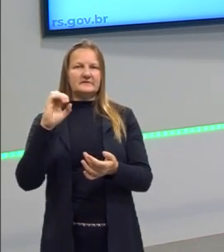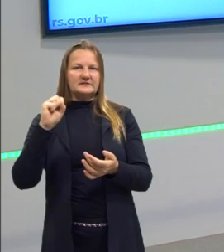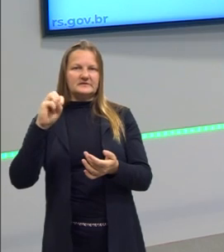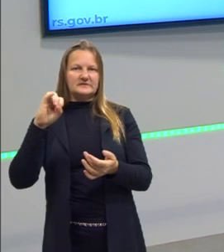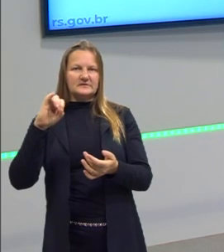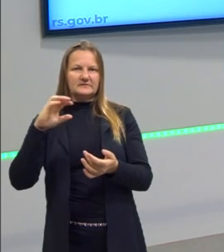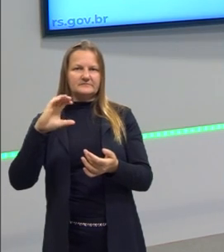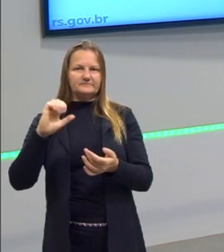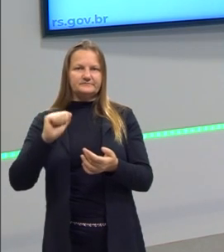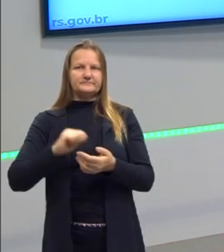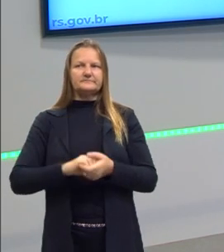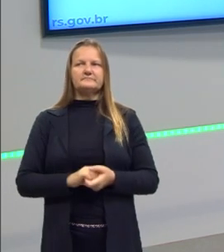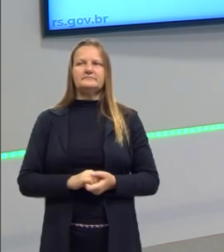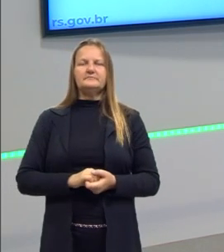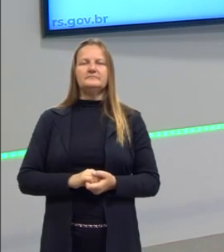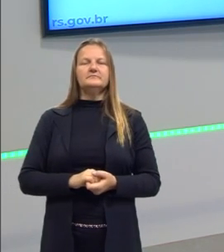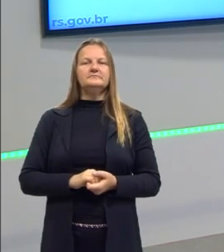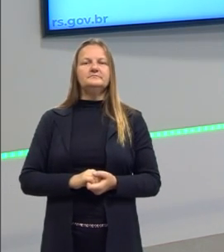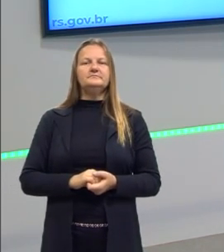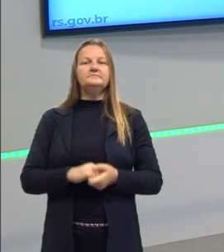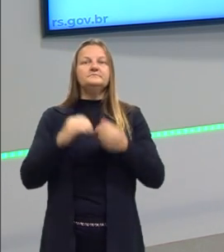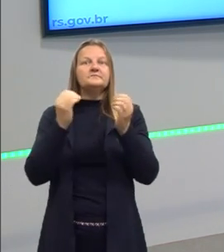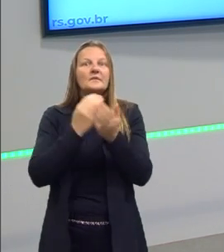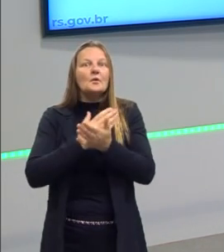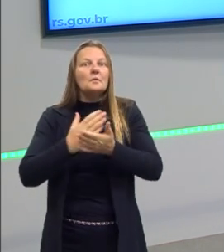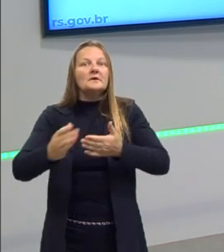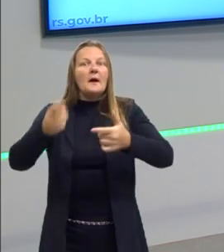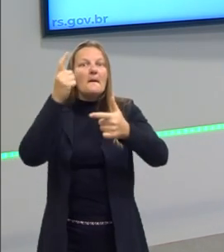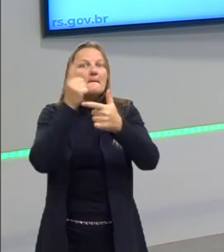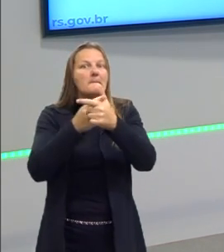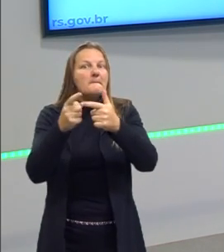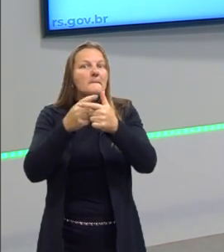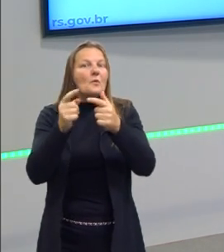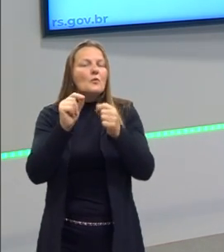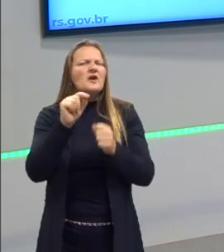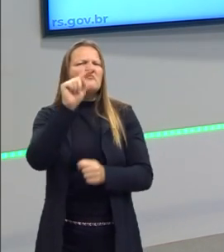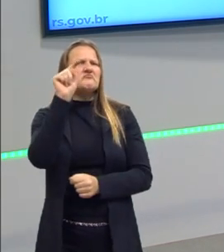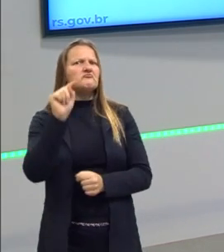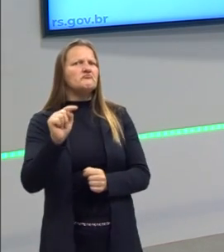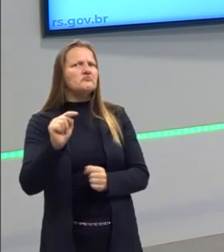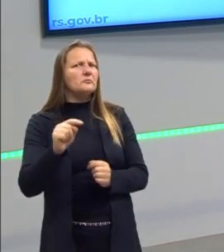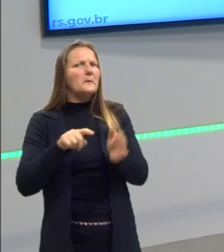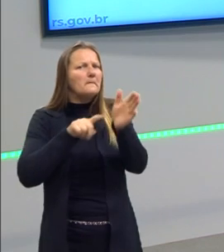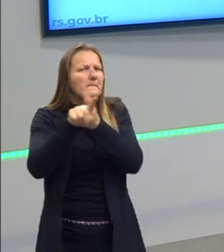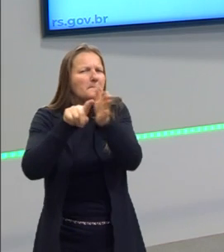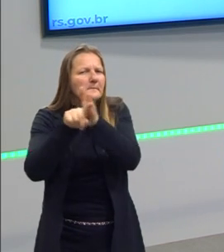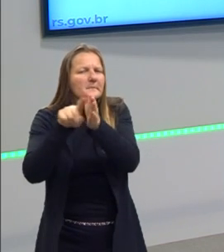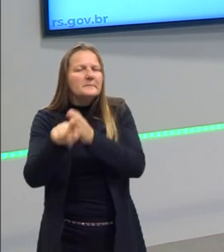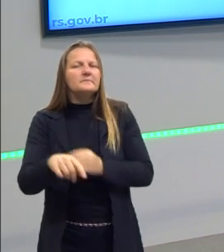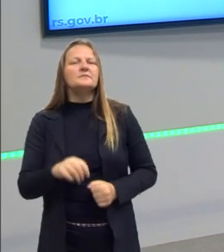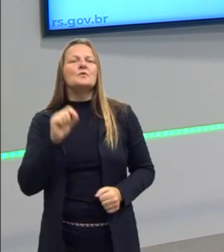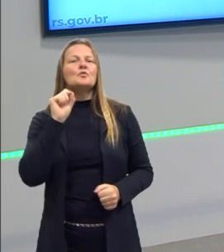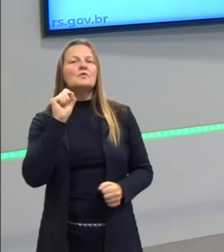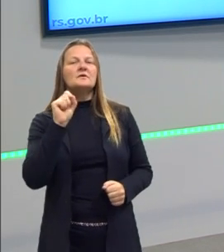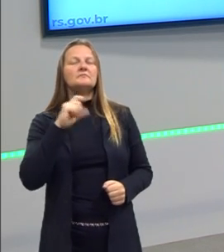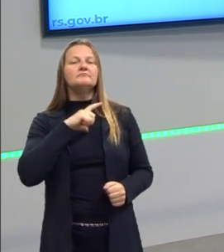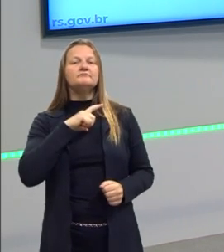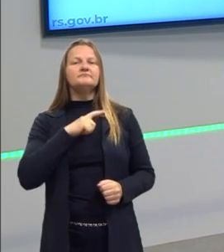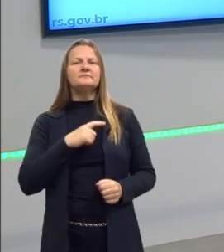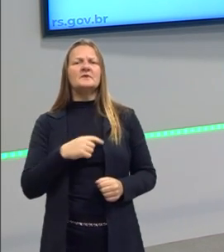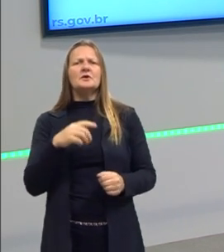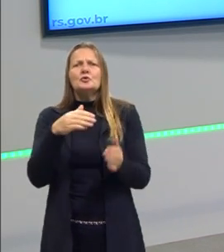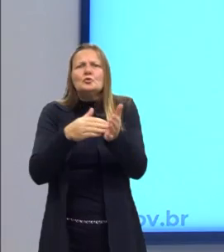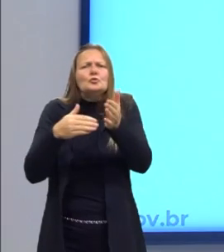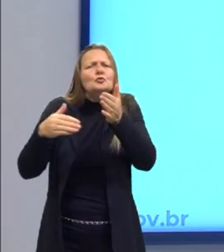Como sempre, vamos começar problematizando a nossa aula, então vamos lá. Olha, o fundamento comum de tudo o que